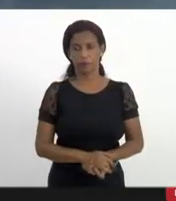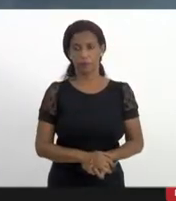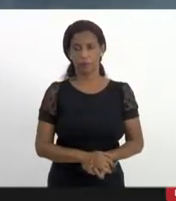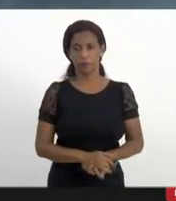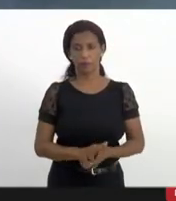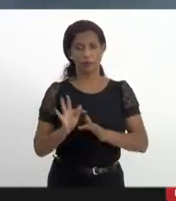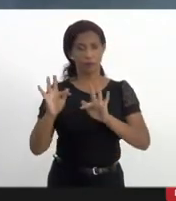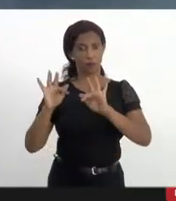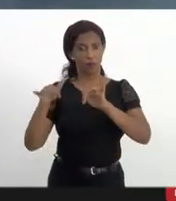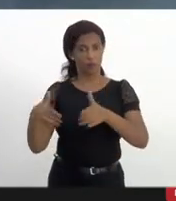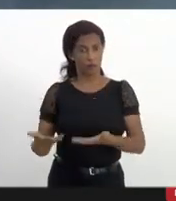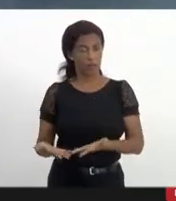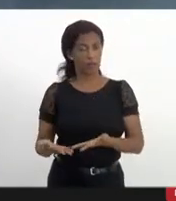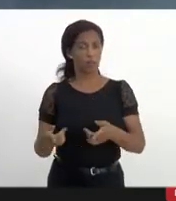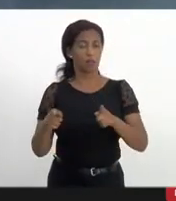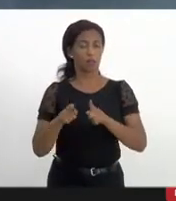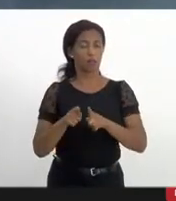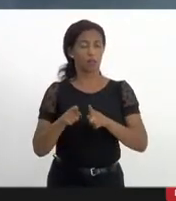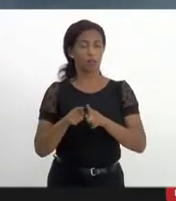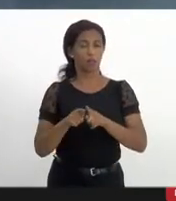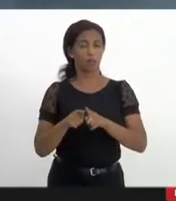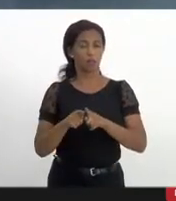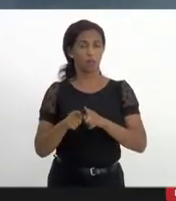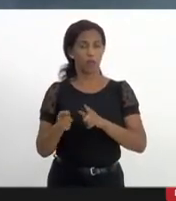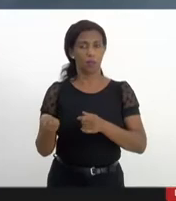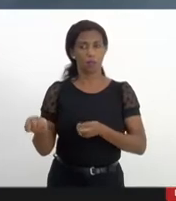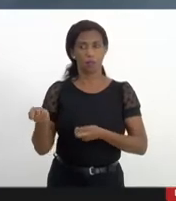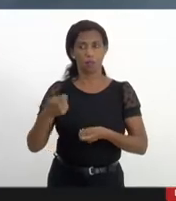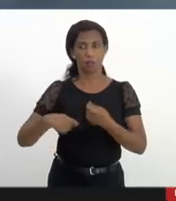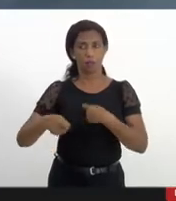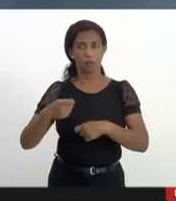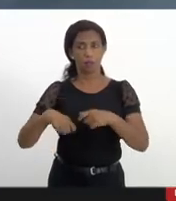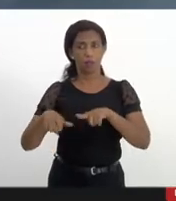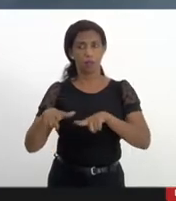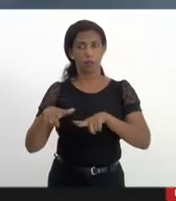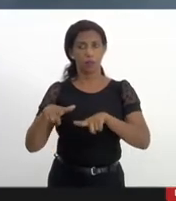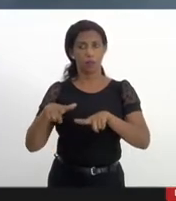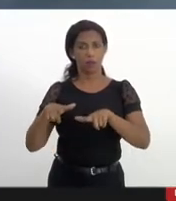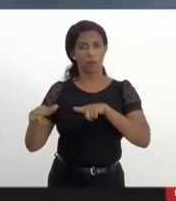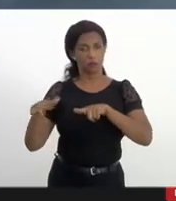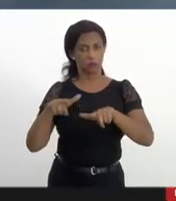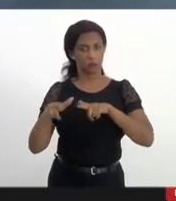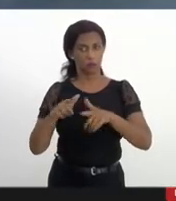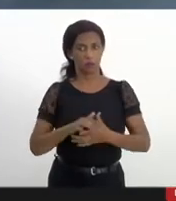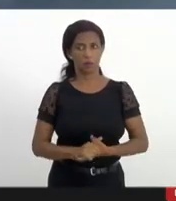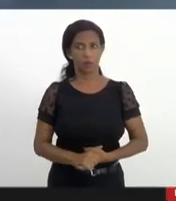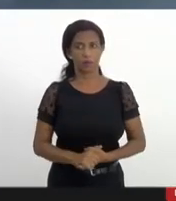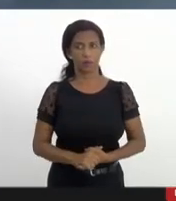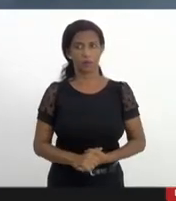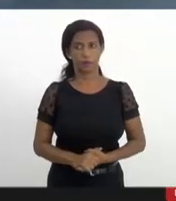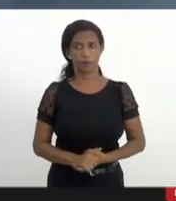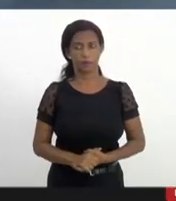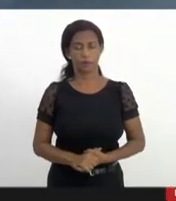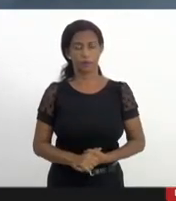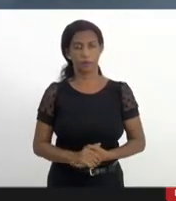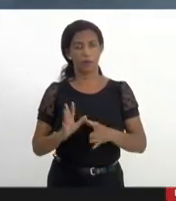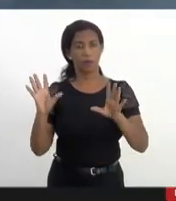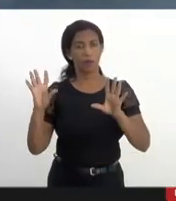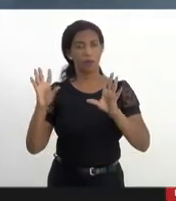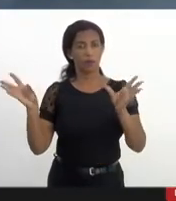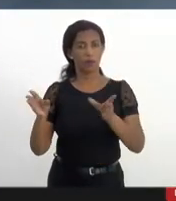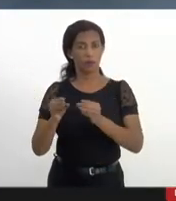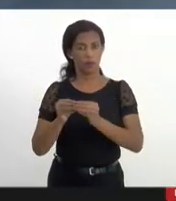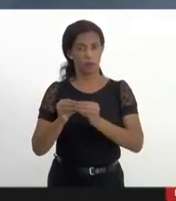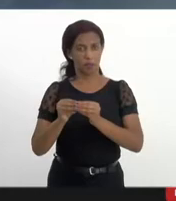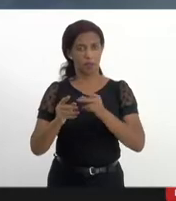Encerrando, se esgotando o espaço, estando todas as perguntas parecidas, encerraremos a escuta